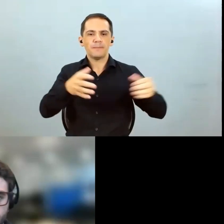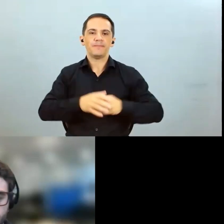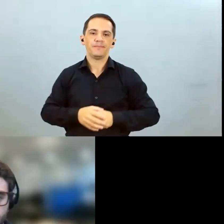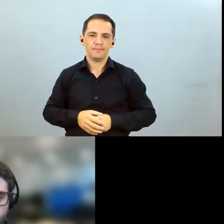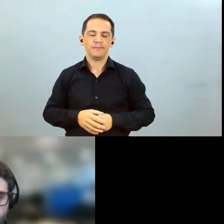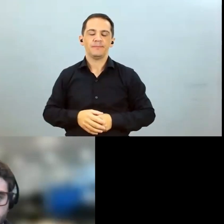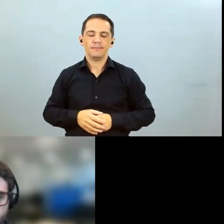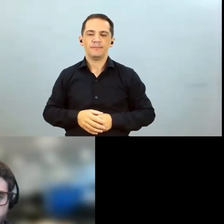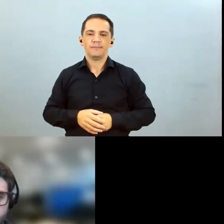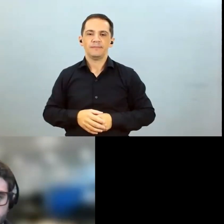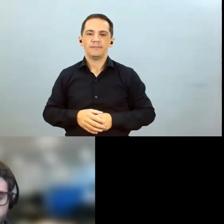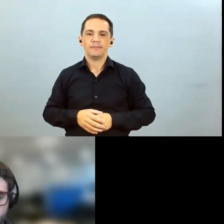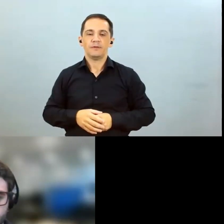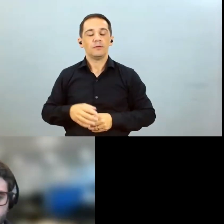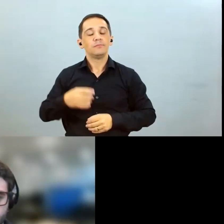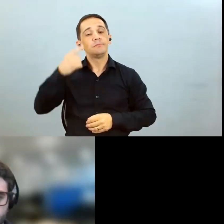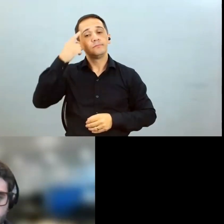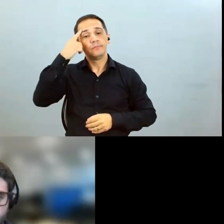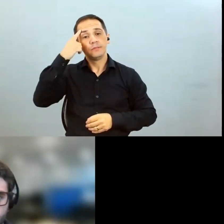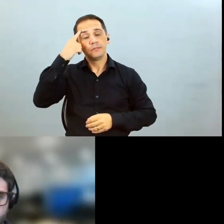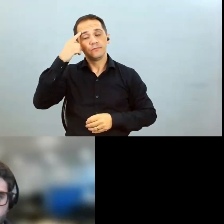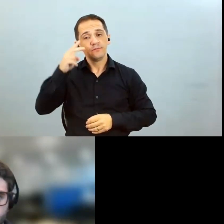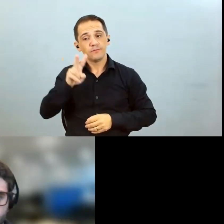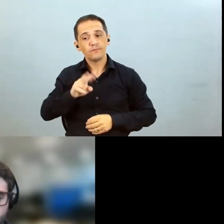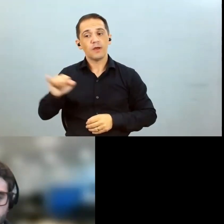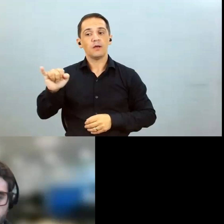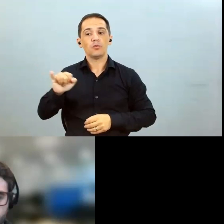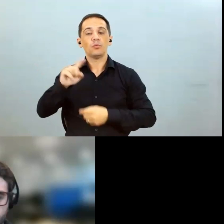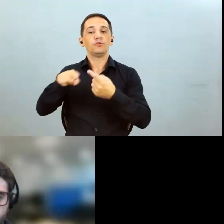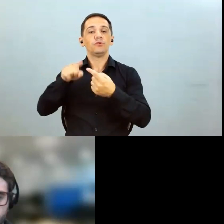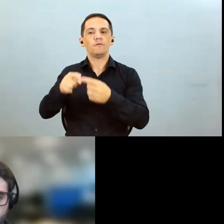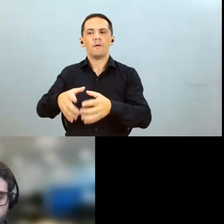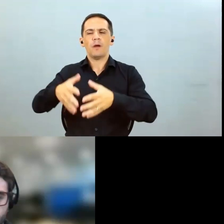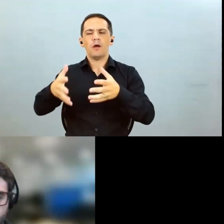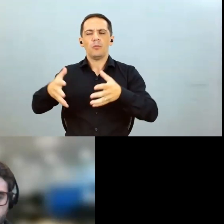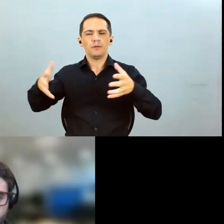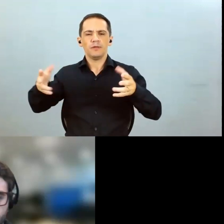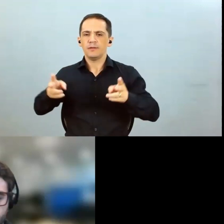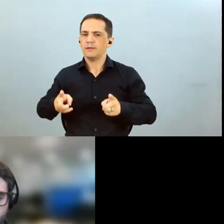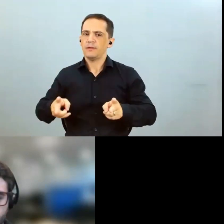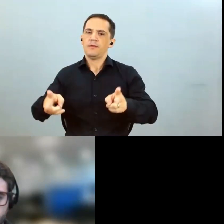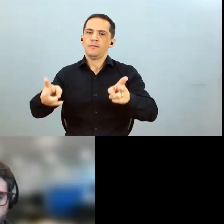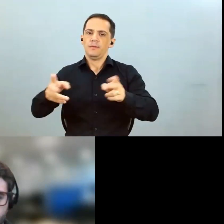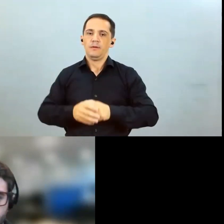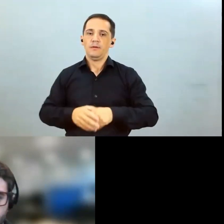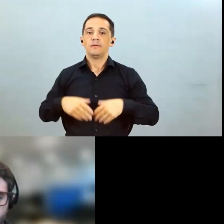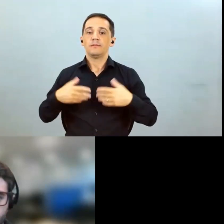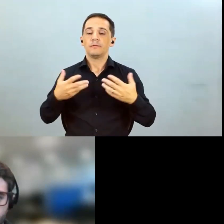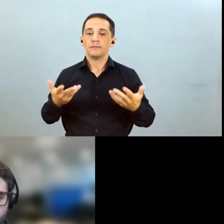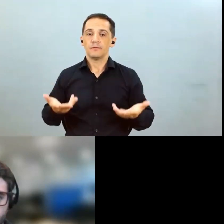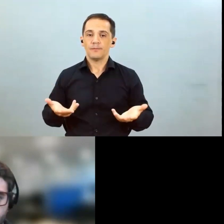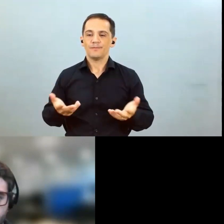gente está com essa perspectiva de continuar crescendo no negócio atual e aí esse cenário de commodities